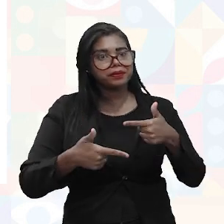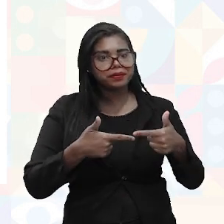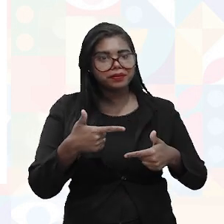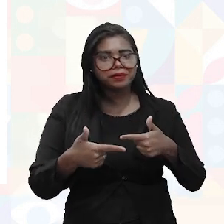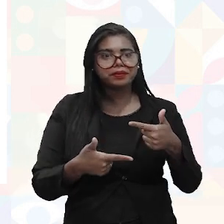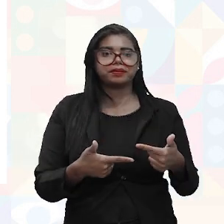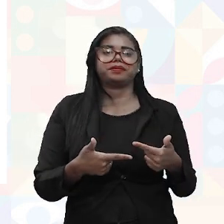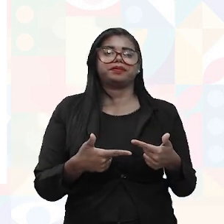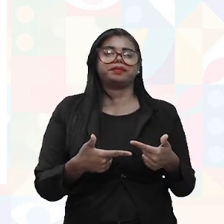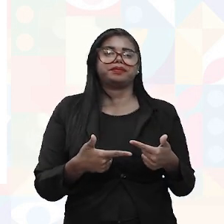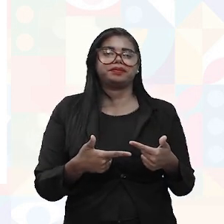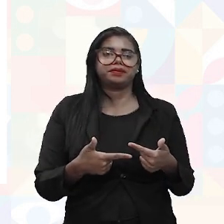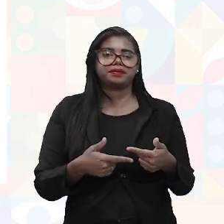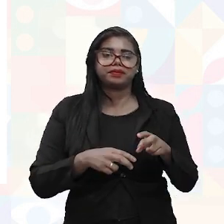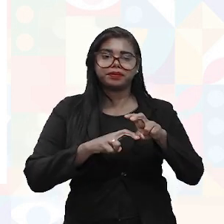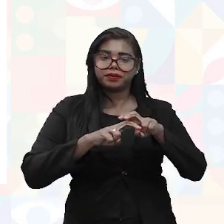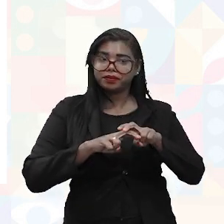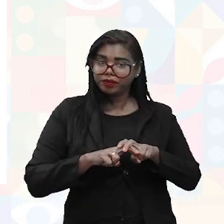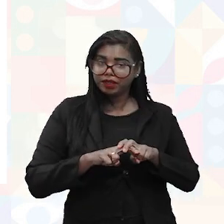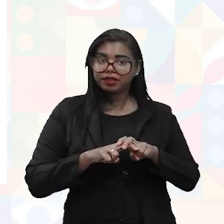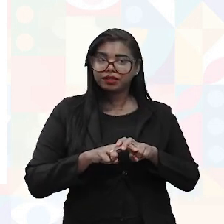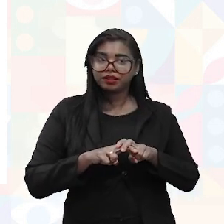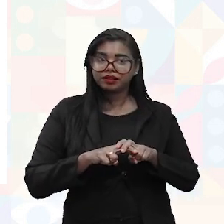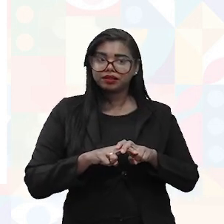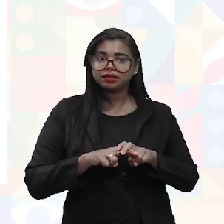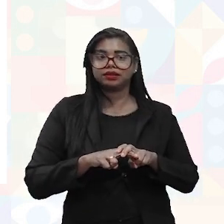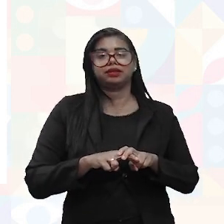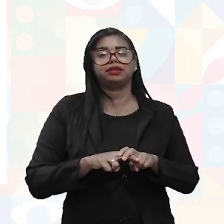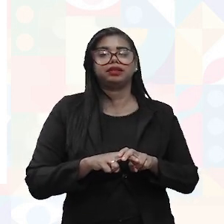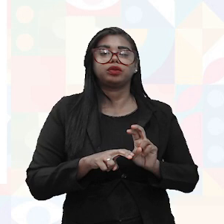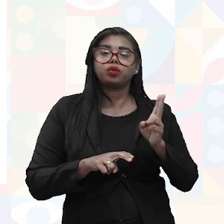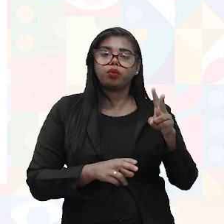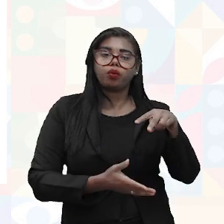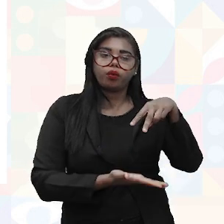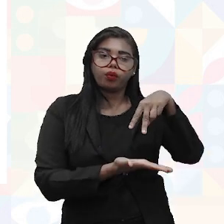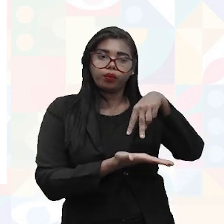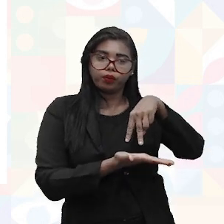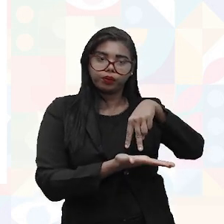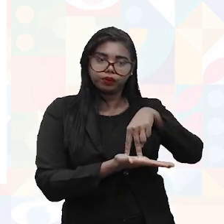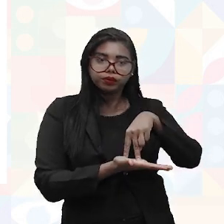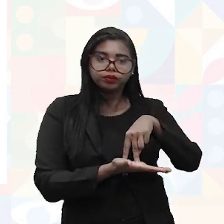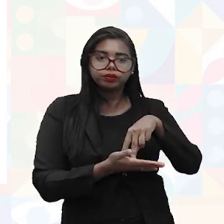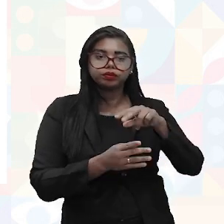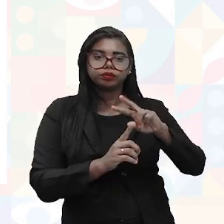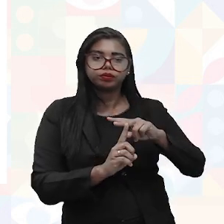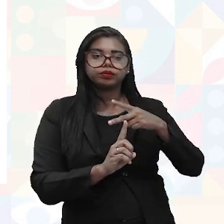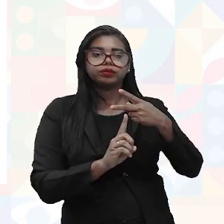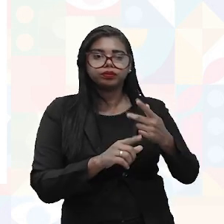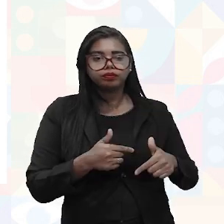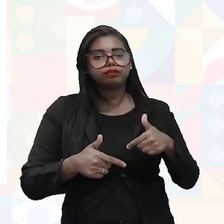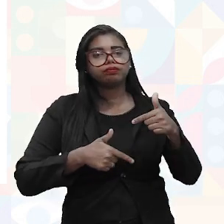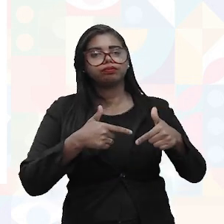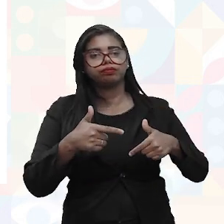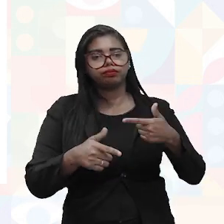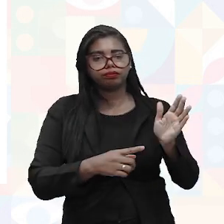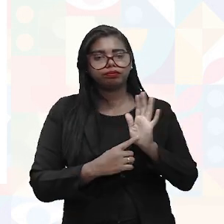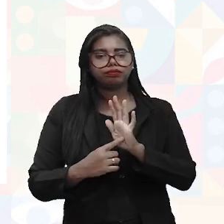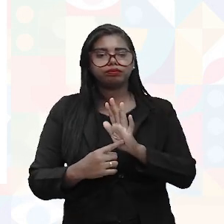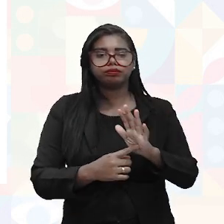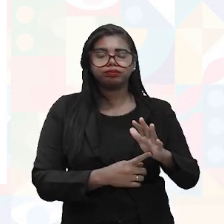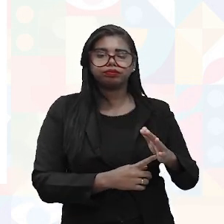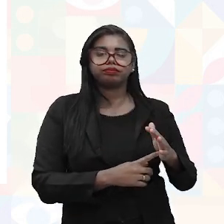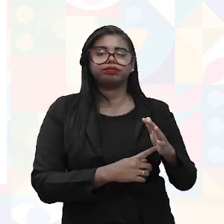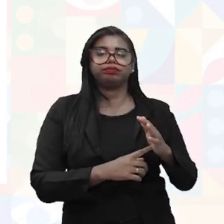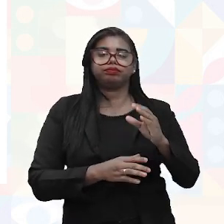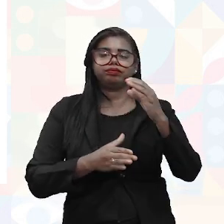o trabalho manual sentado ou que tenha de ser feito em pé, deve ser proporcionado ao trabalhador mobiliário que atenda ao